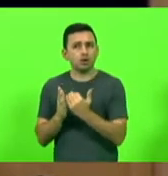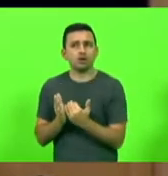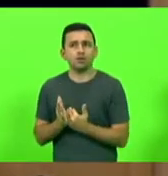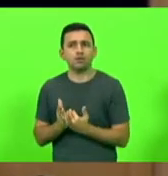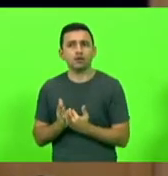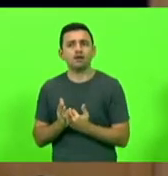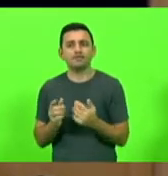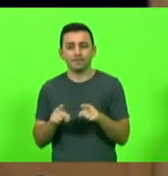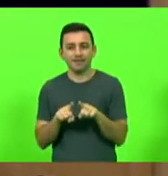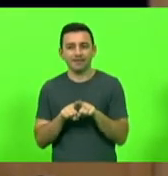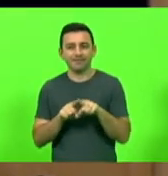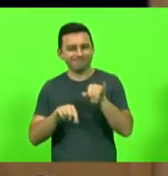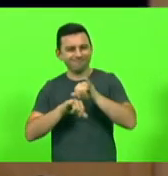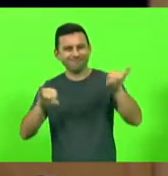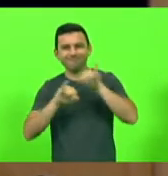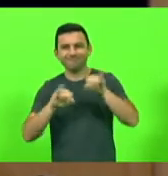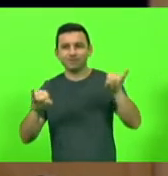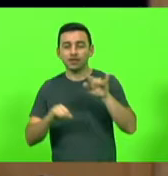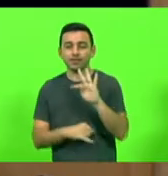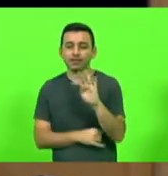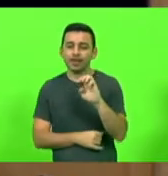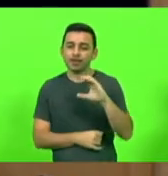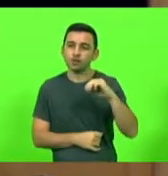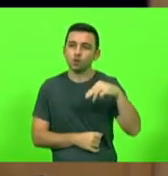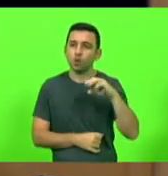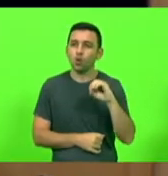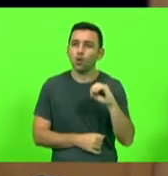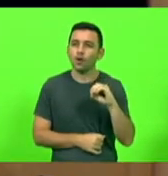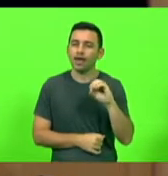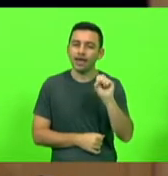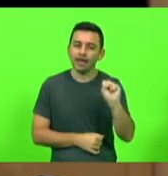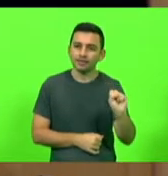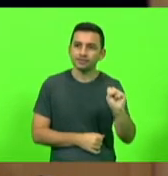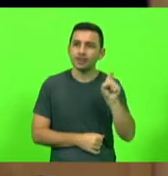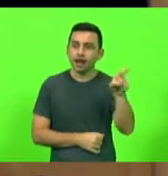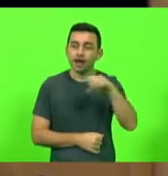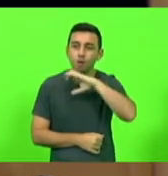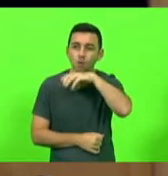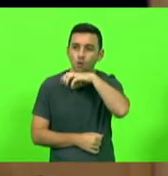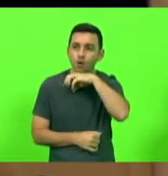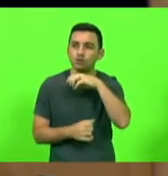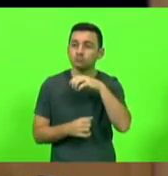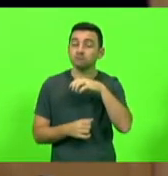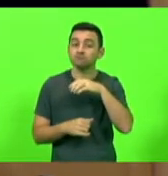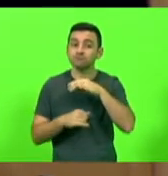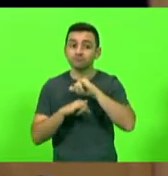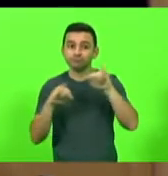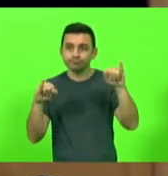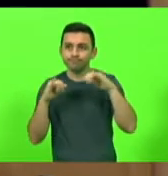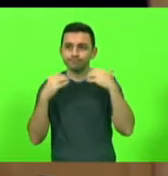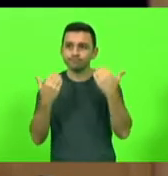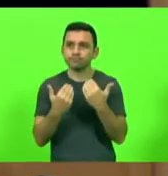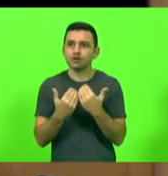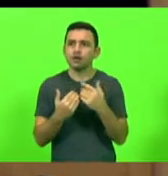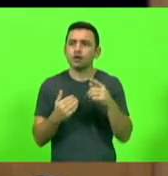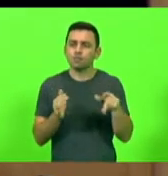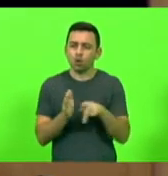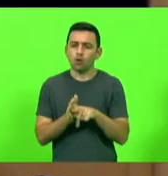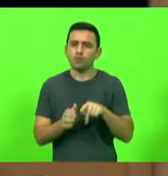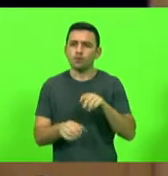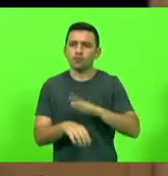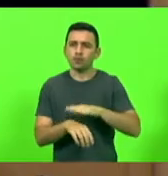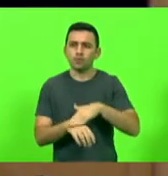divulgar o Tecnoeste, que está acontecendo em Concórdia, organizado pela Copérdia,